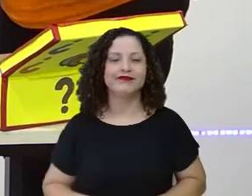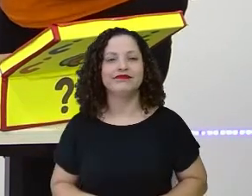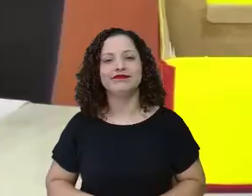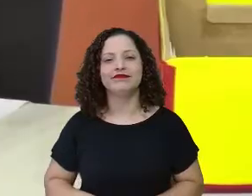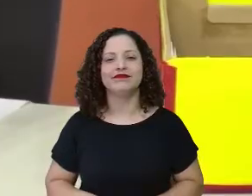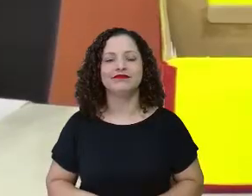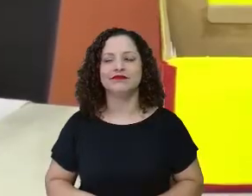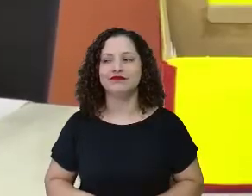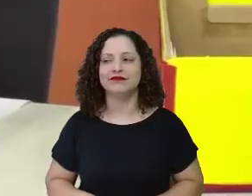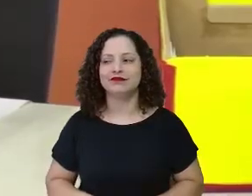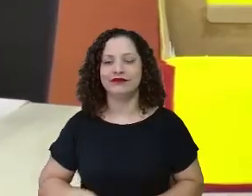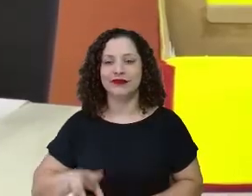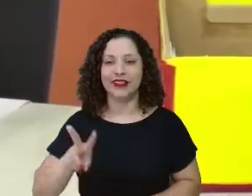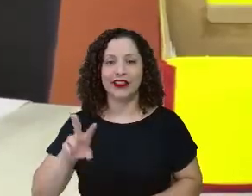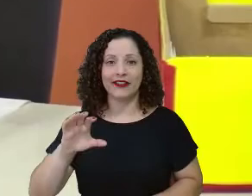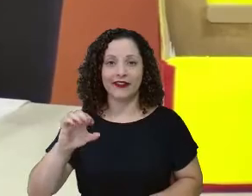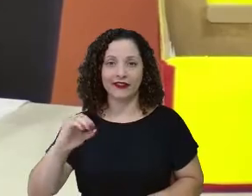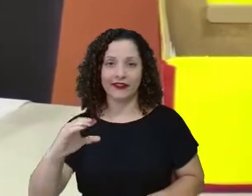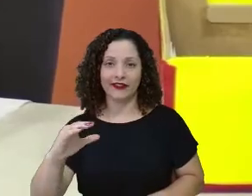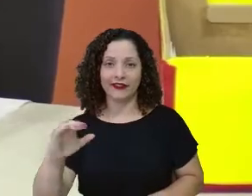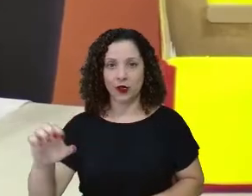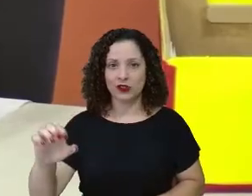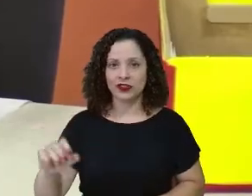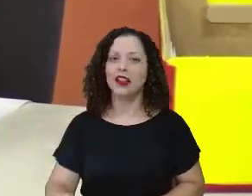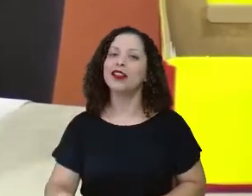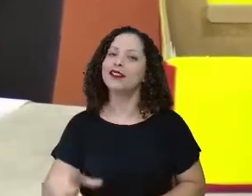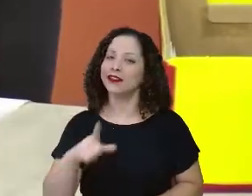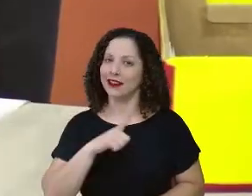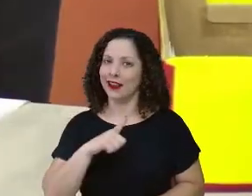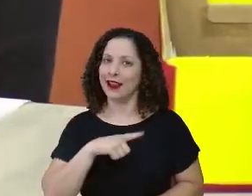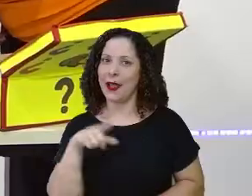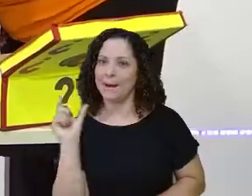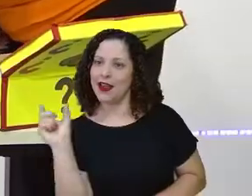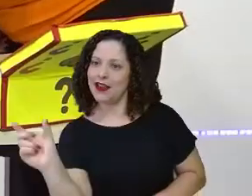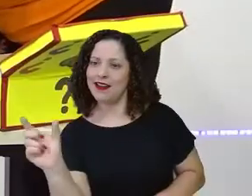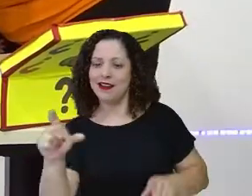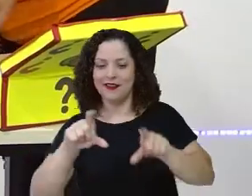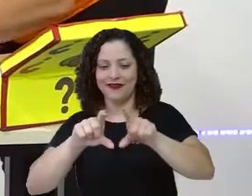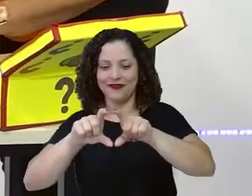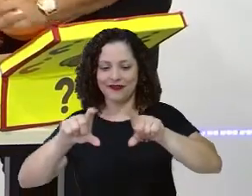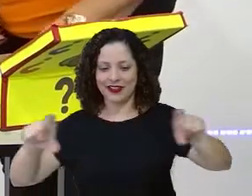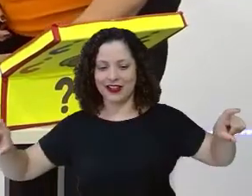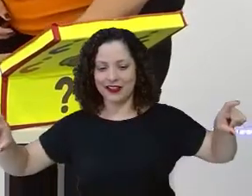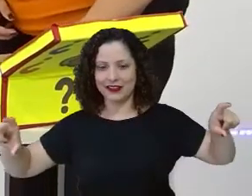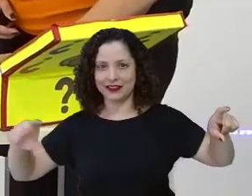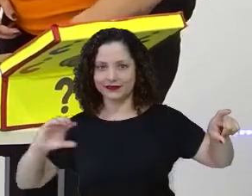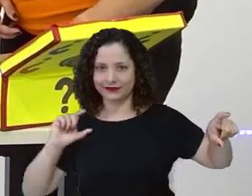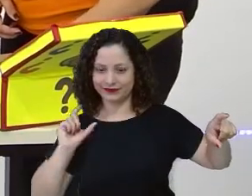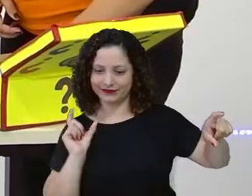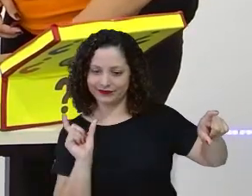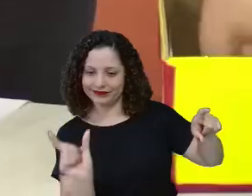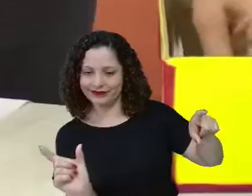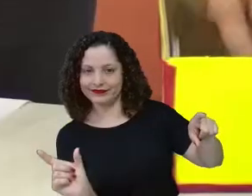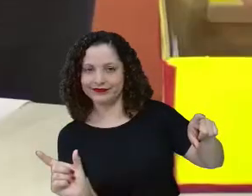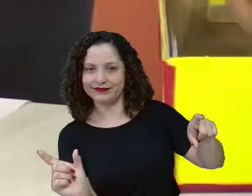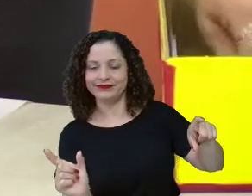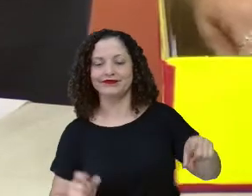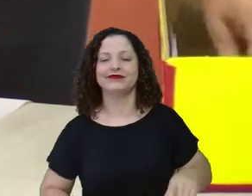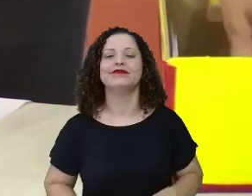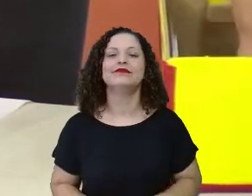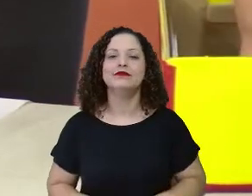agora? Você! Você! tá? Tem! Você! Não é isso? E agora?